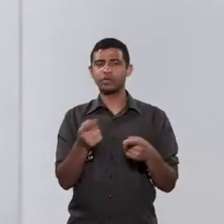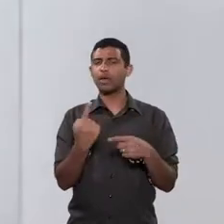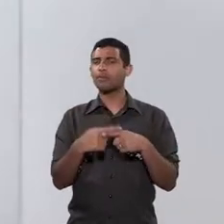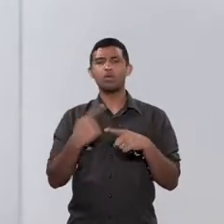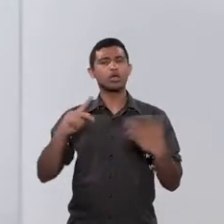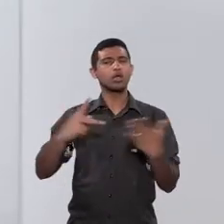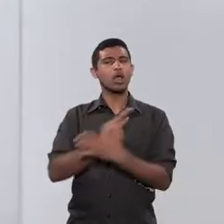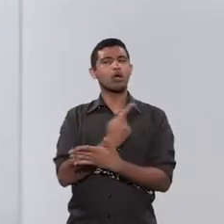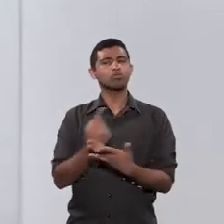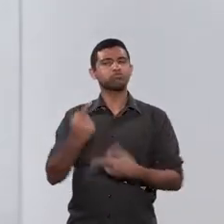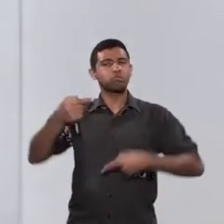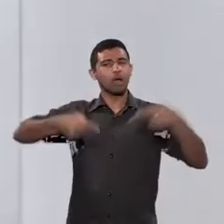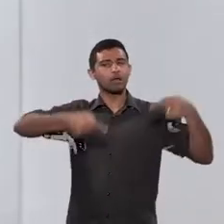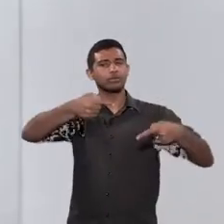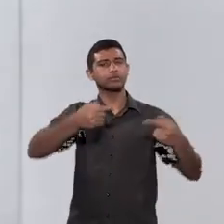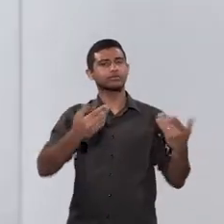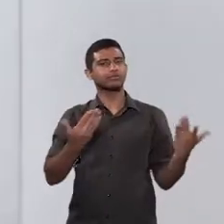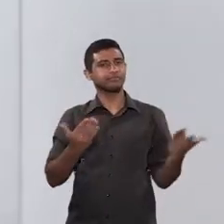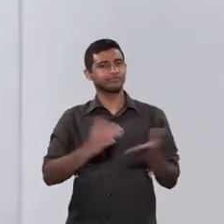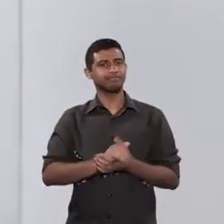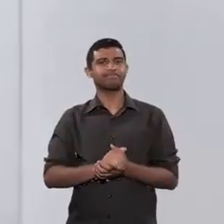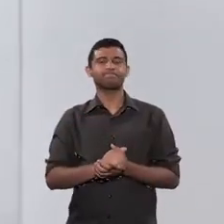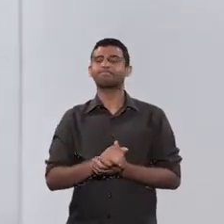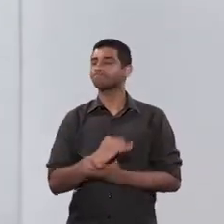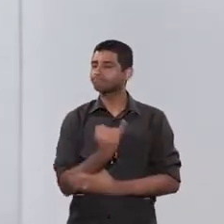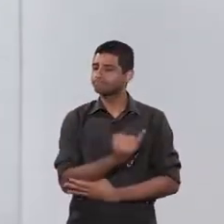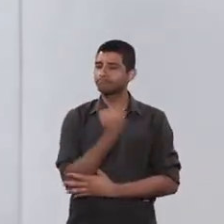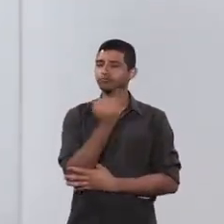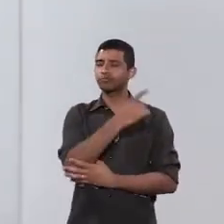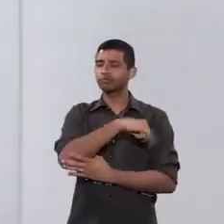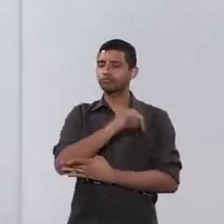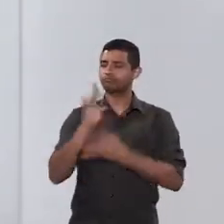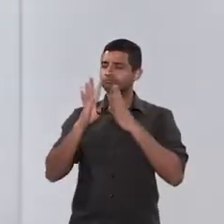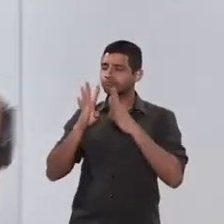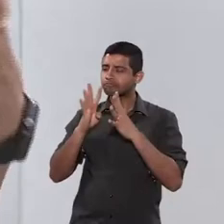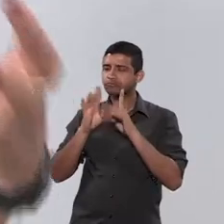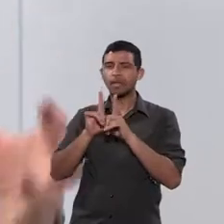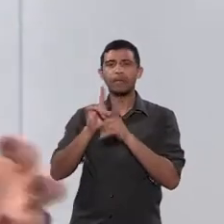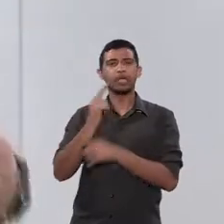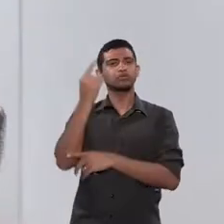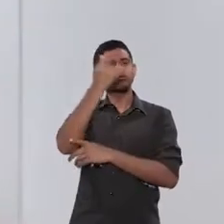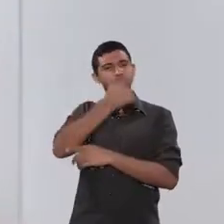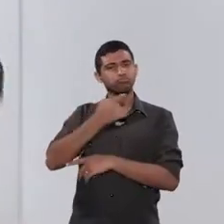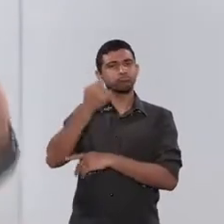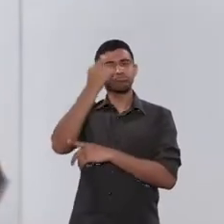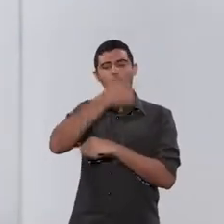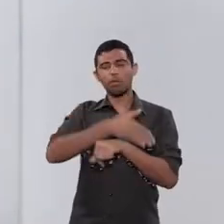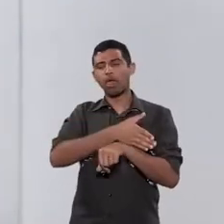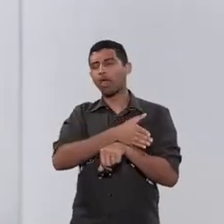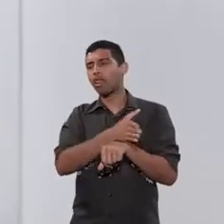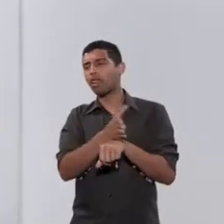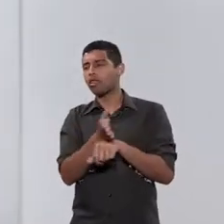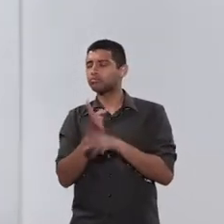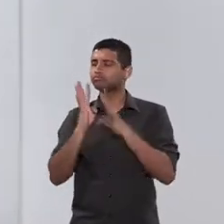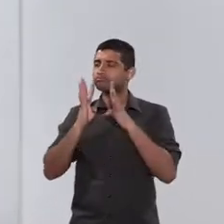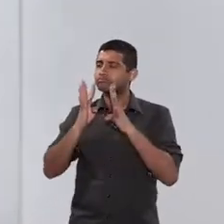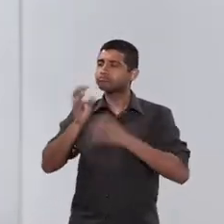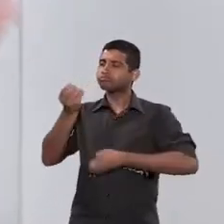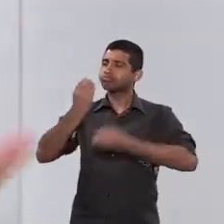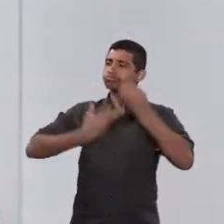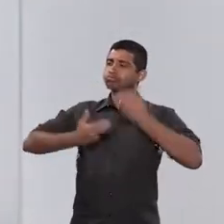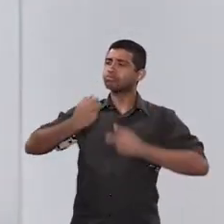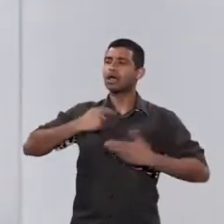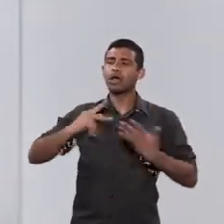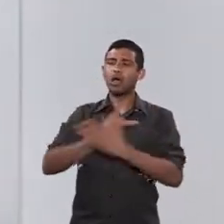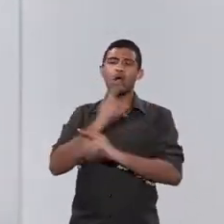Por que que está havendo essa prática? Então, é importante a gente atender e ter uma hora grande para ouvir essa pessoa falar, botar para fora e te